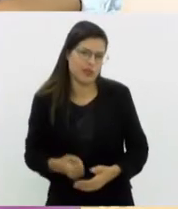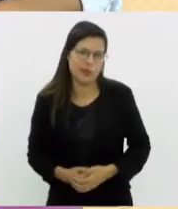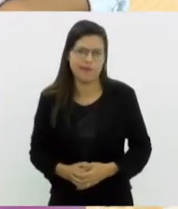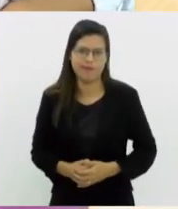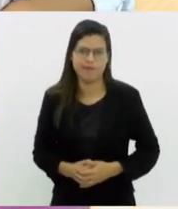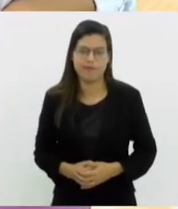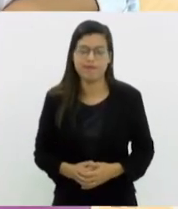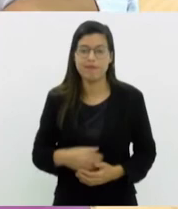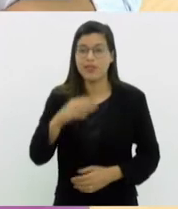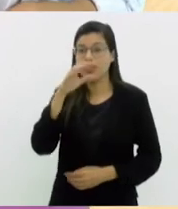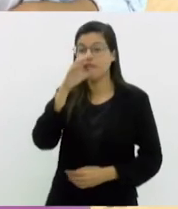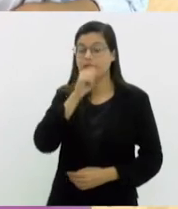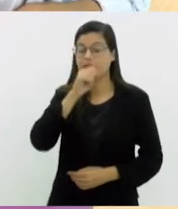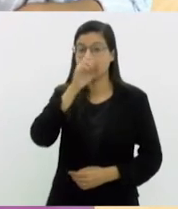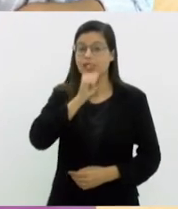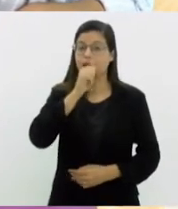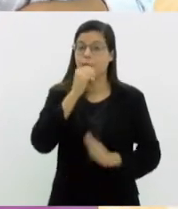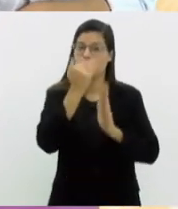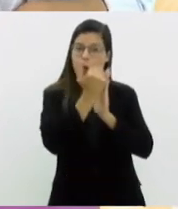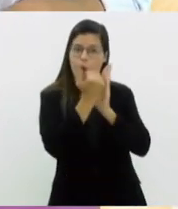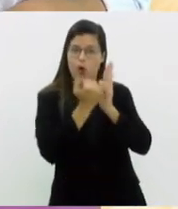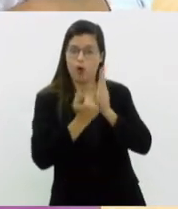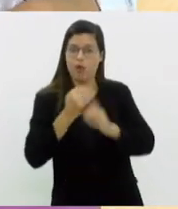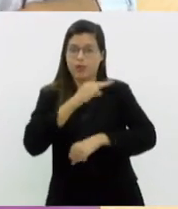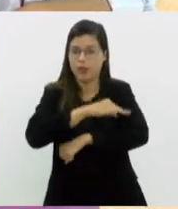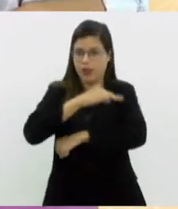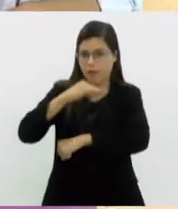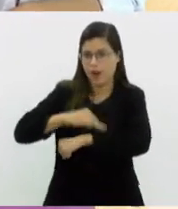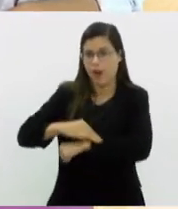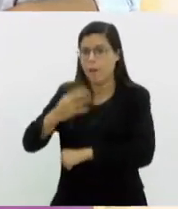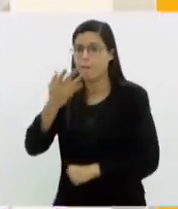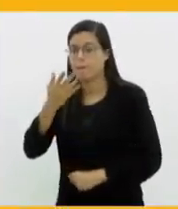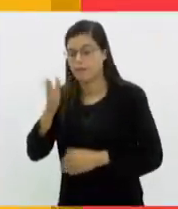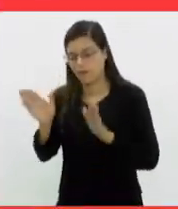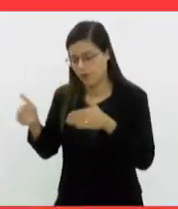No sábado, a programação em Macaé é para as crianças.